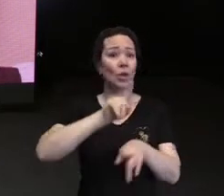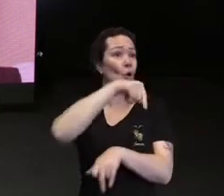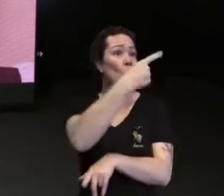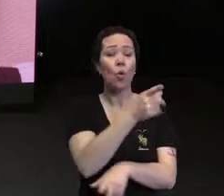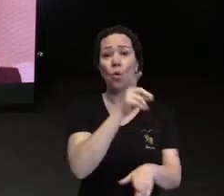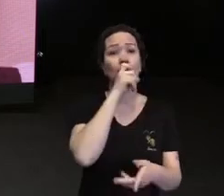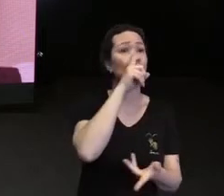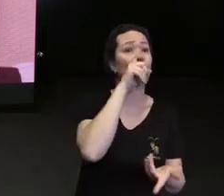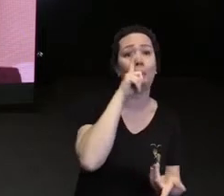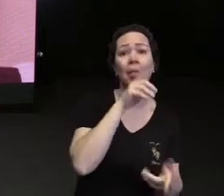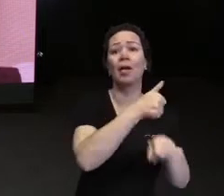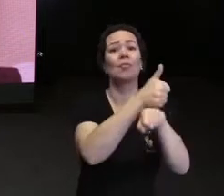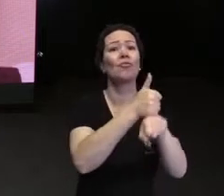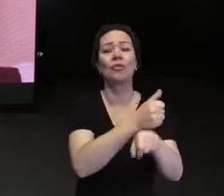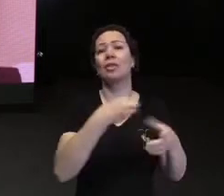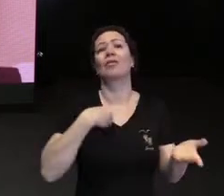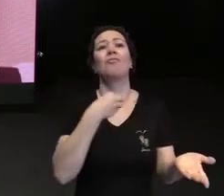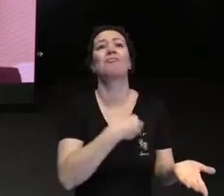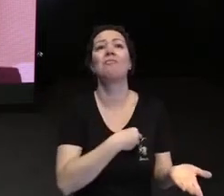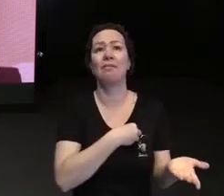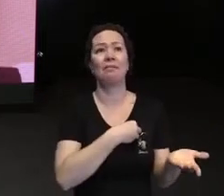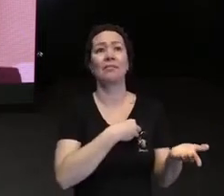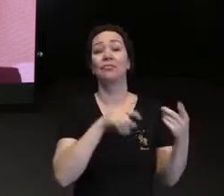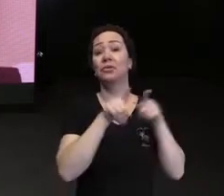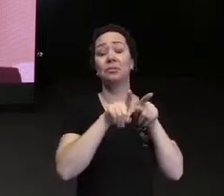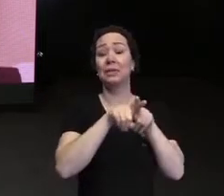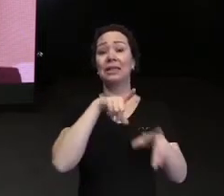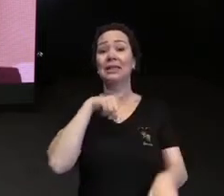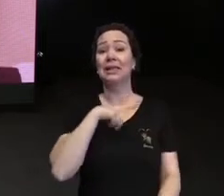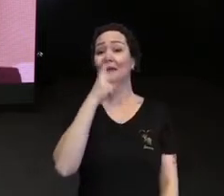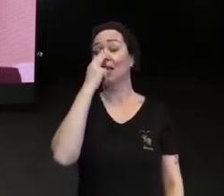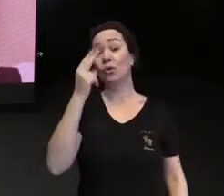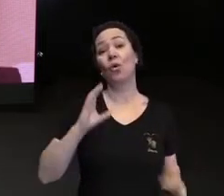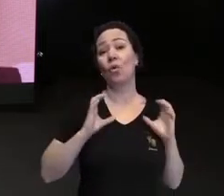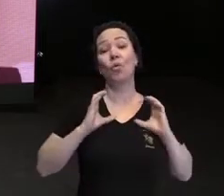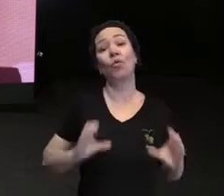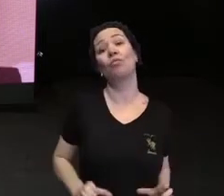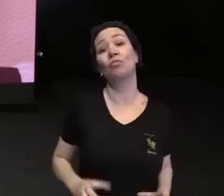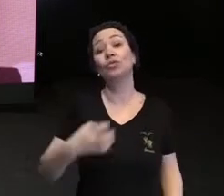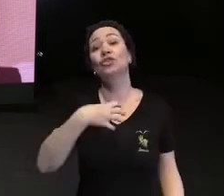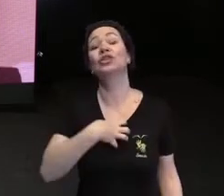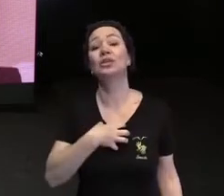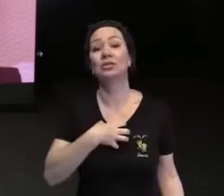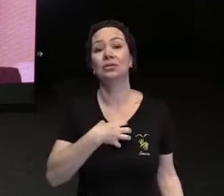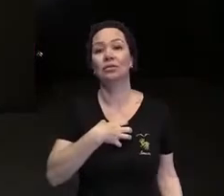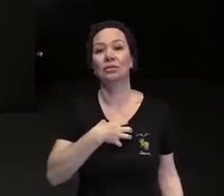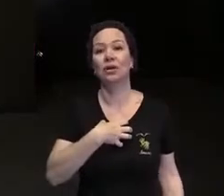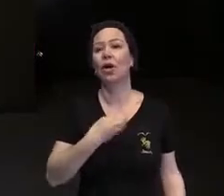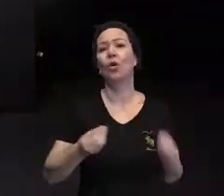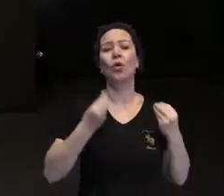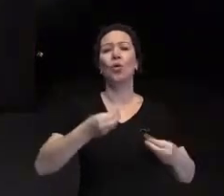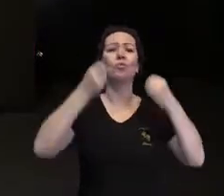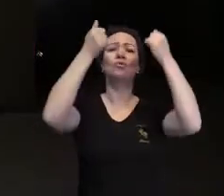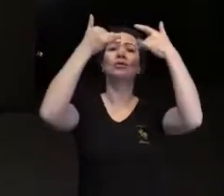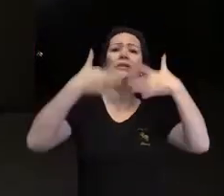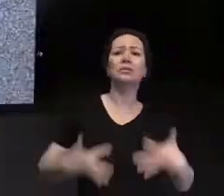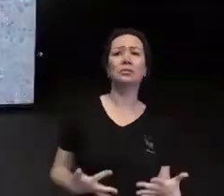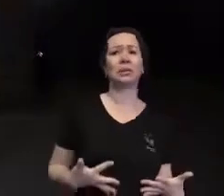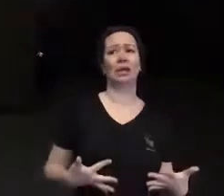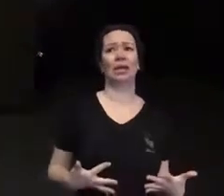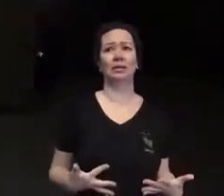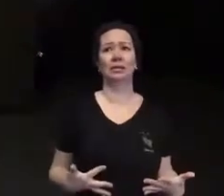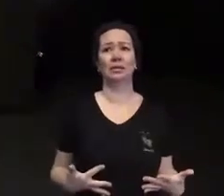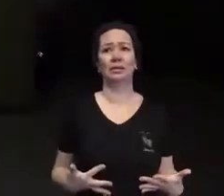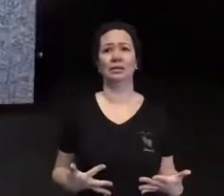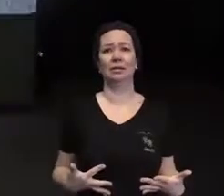profissionais, médicos, tenham tido esse comportamento? Como é que a gente explica esse comportamento?